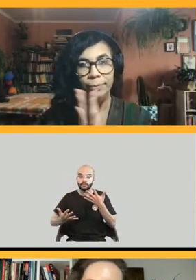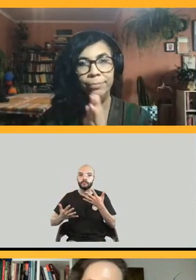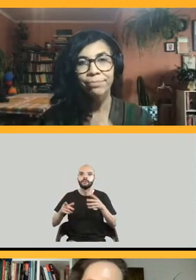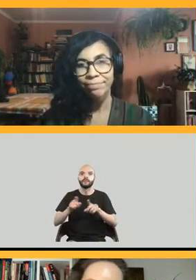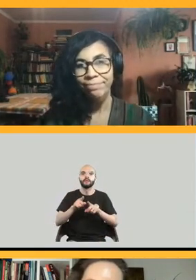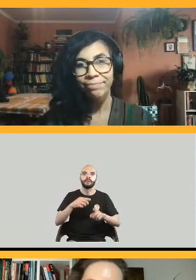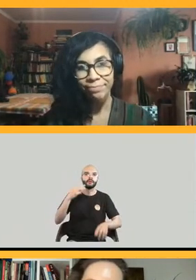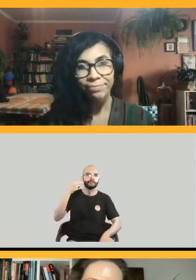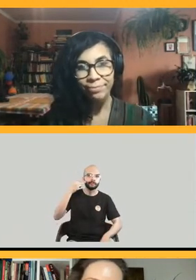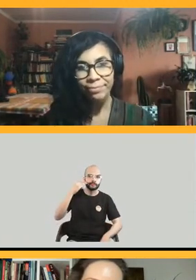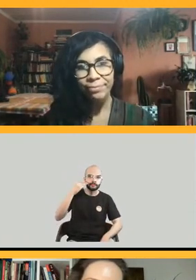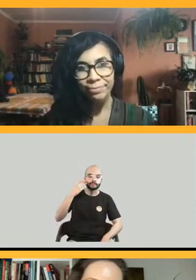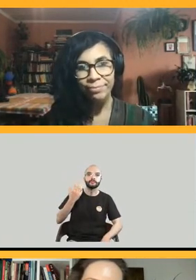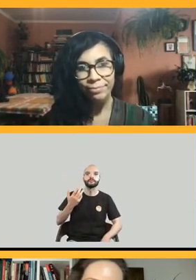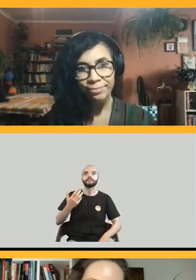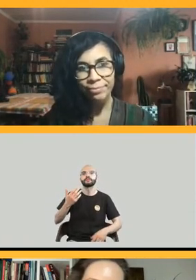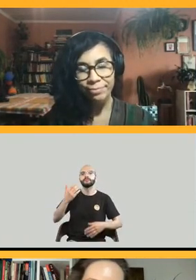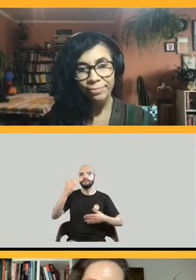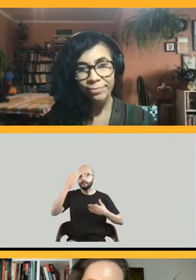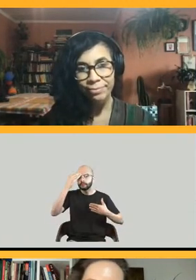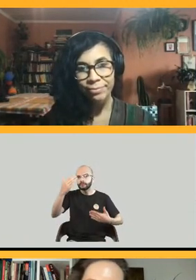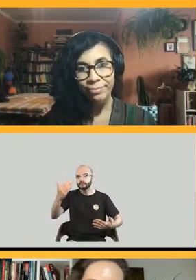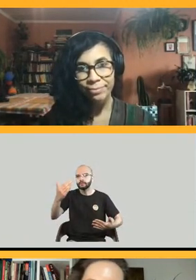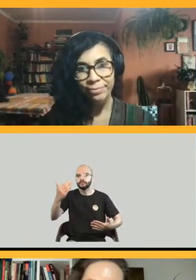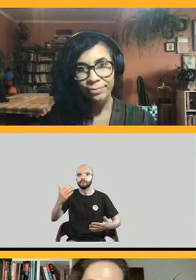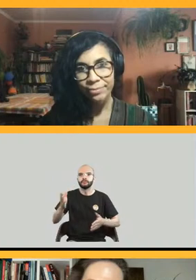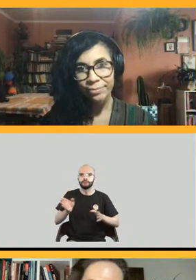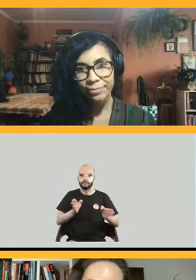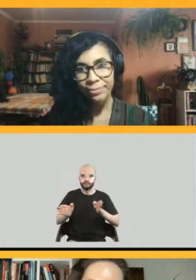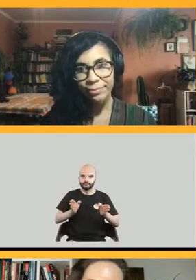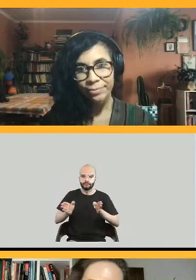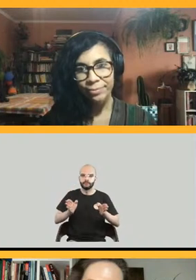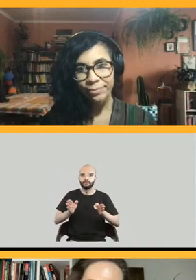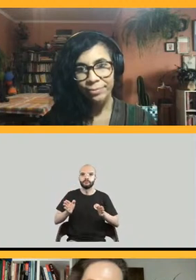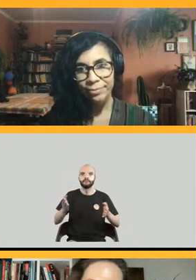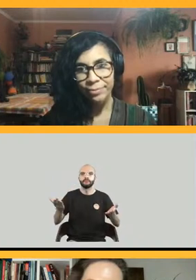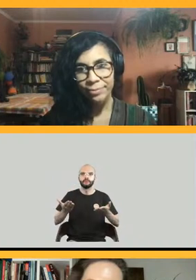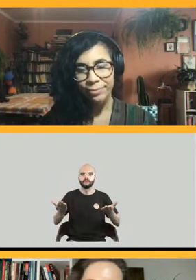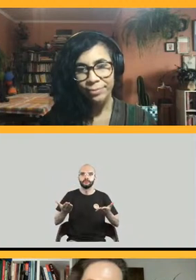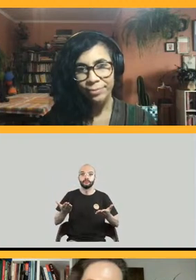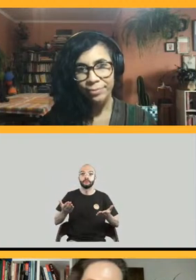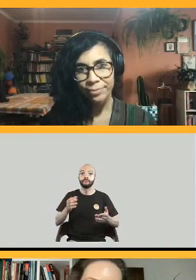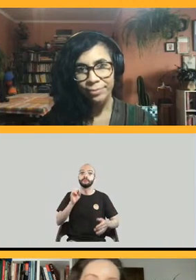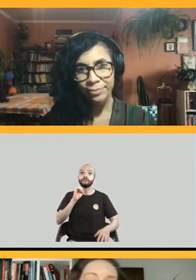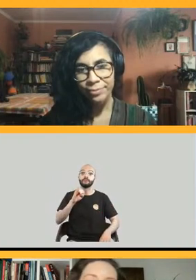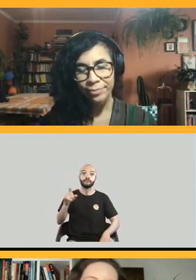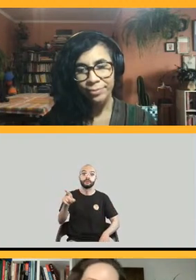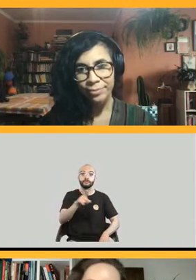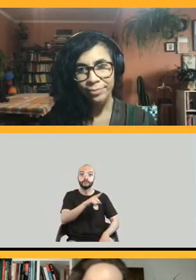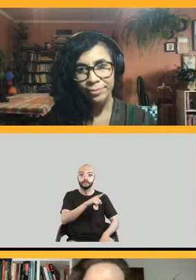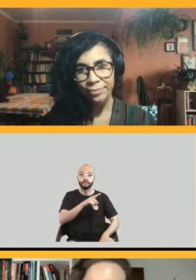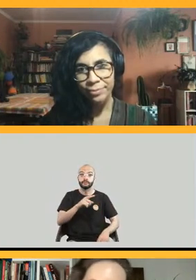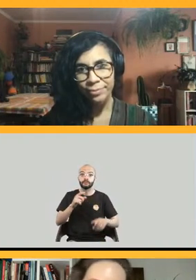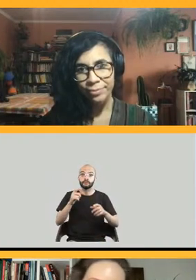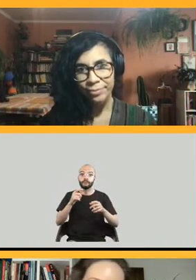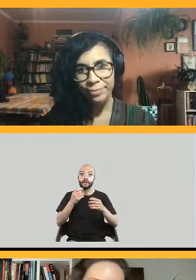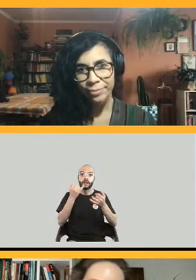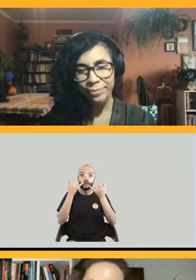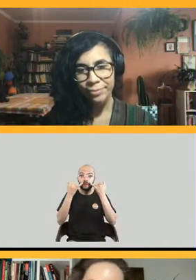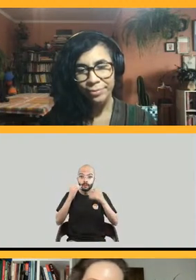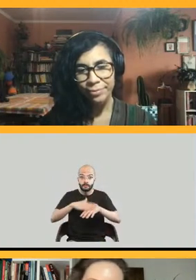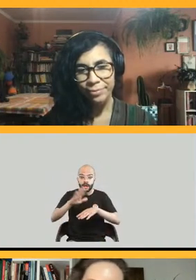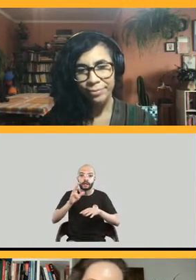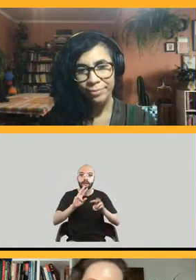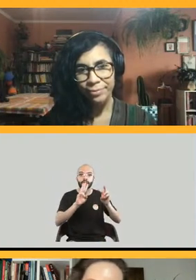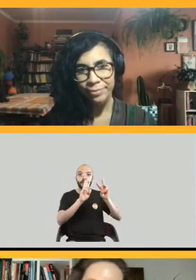a comunidade surdo e mais informações wisehands.org é o nosso website a